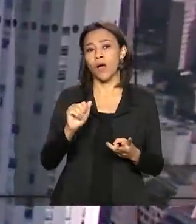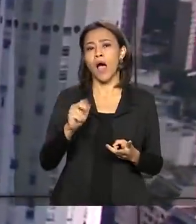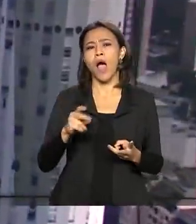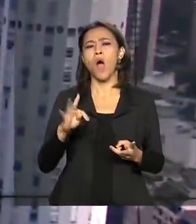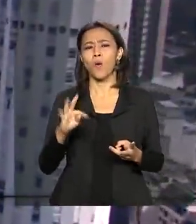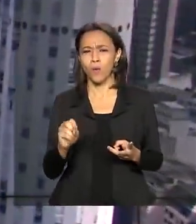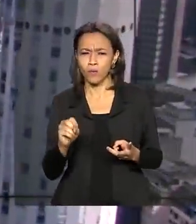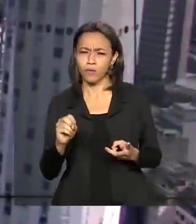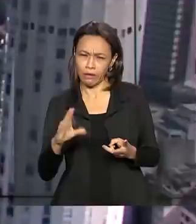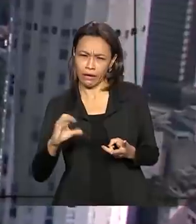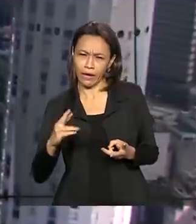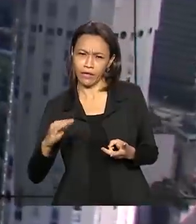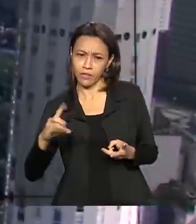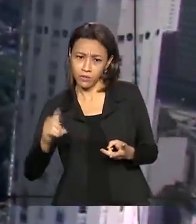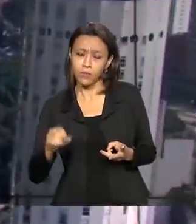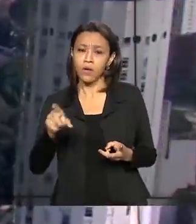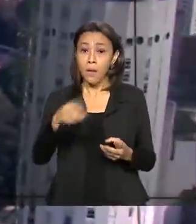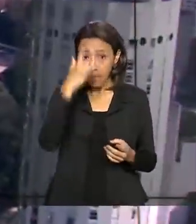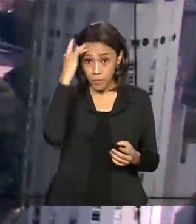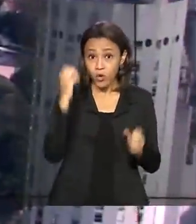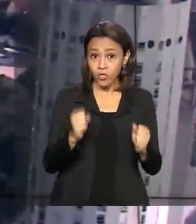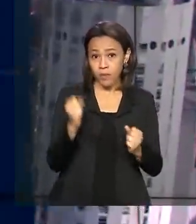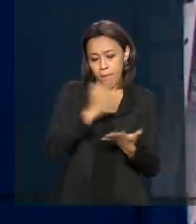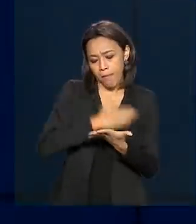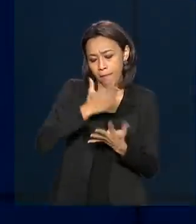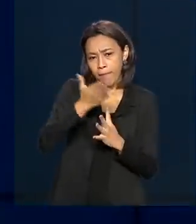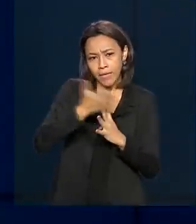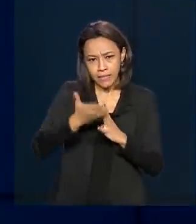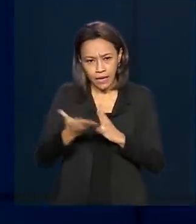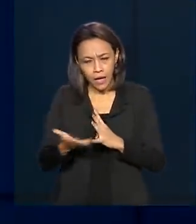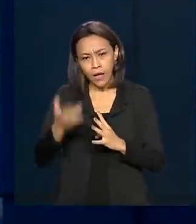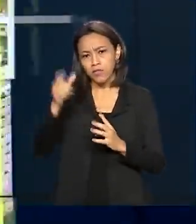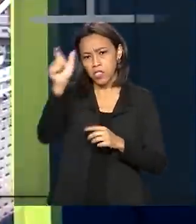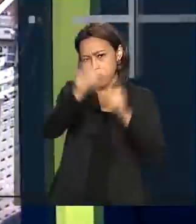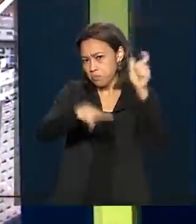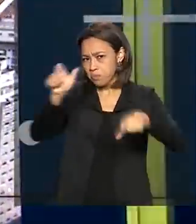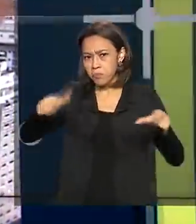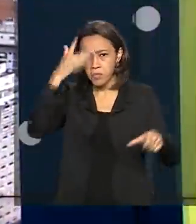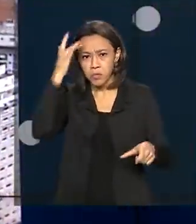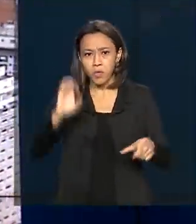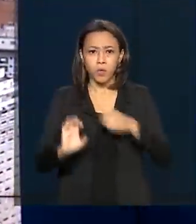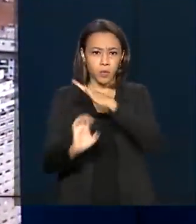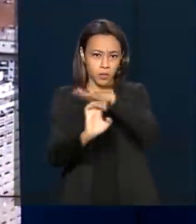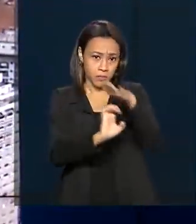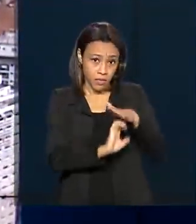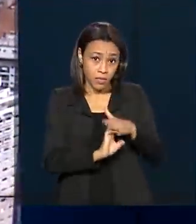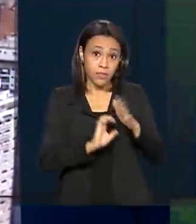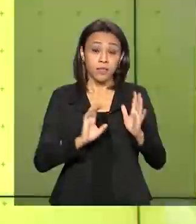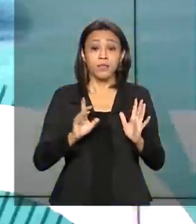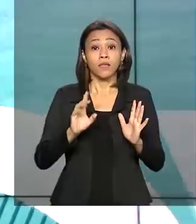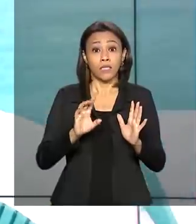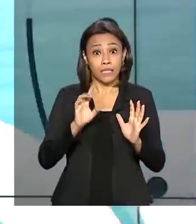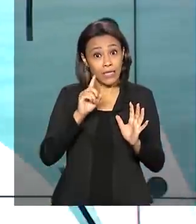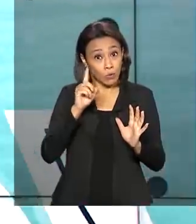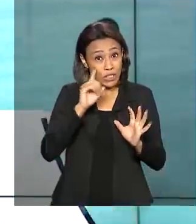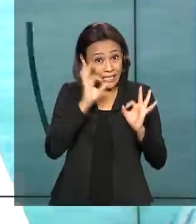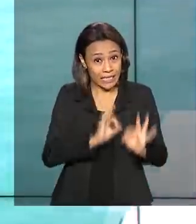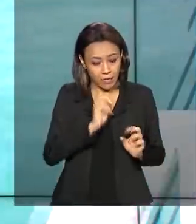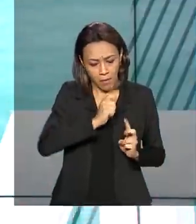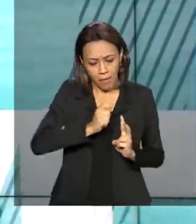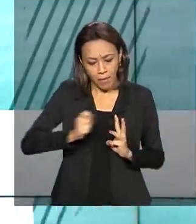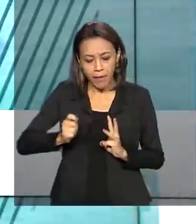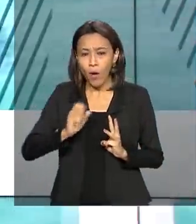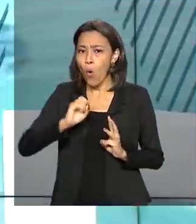pausa clientes com contratos de crédito parcelado, pessoa física ou jurídica, em dia ou com até 50 dias em atraso.